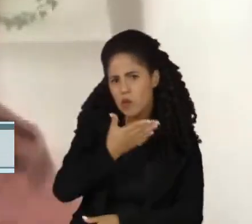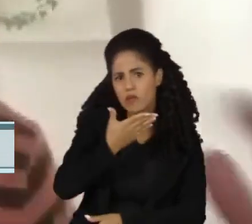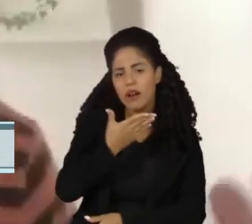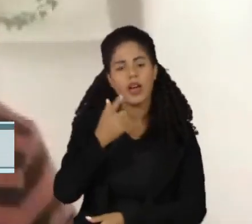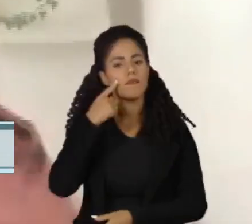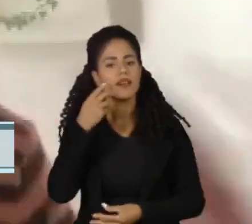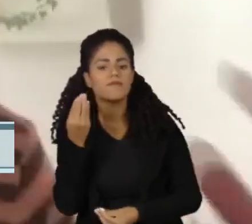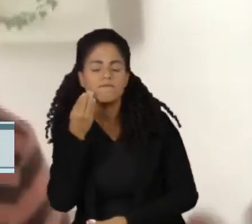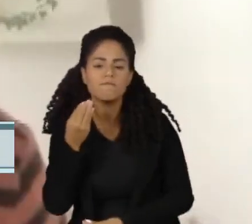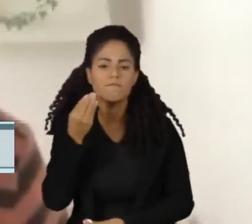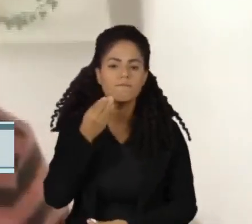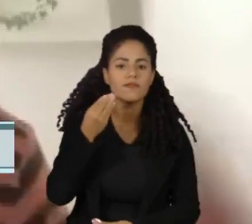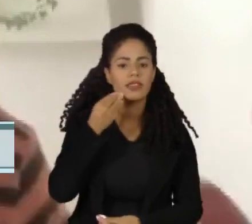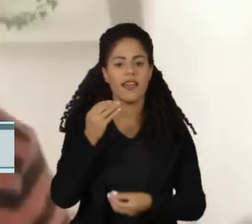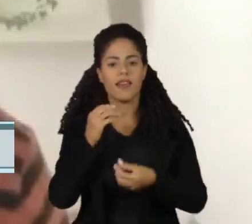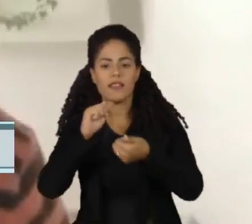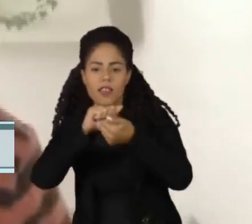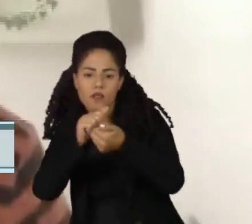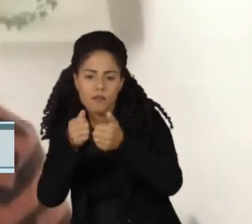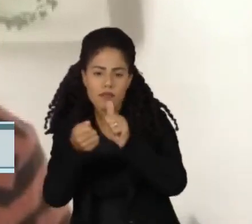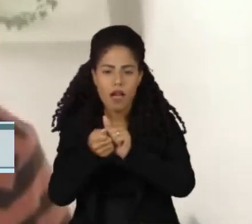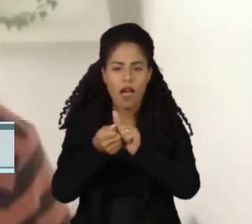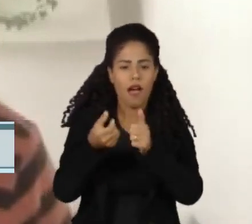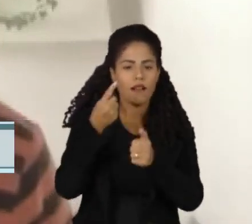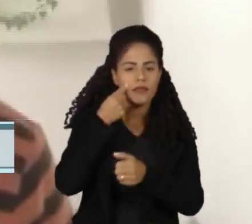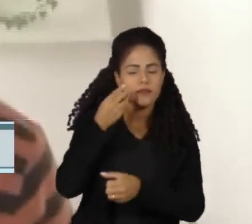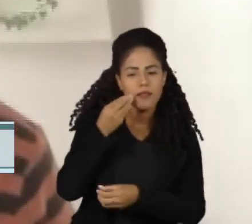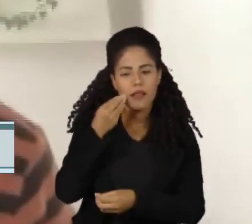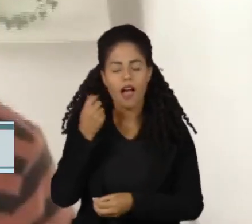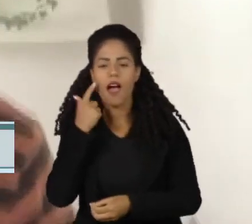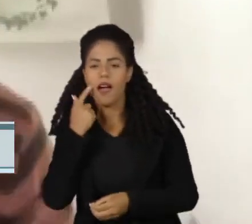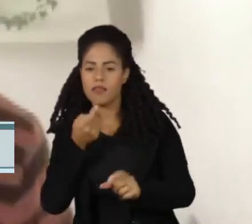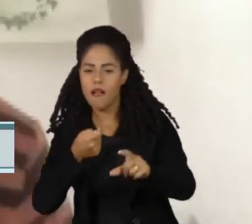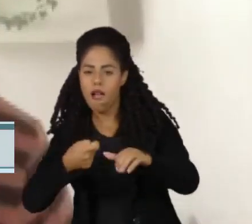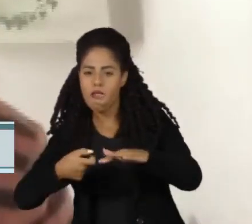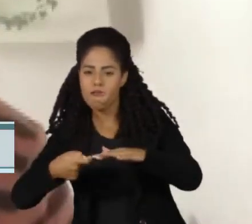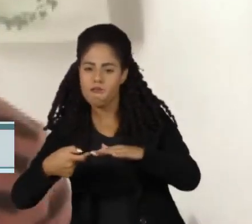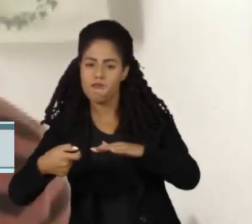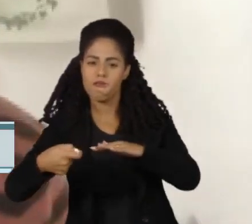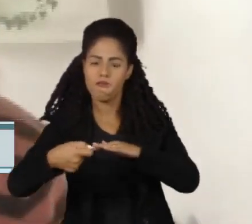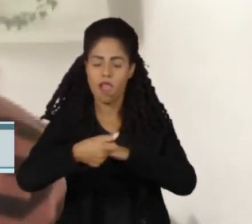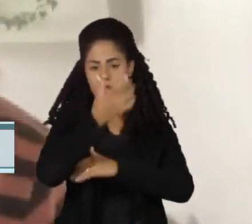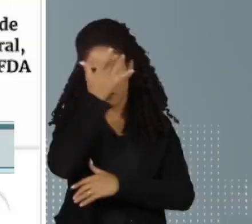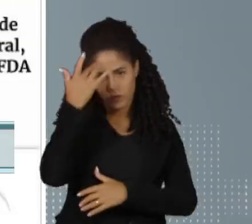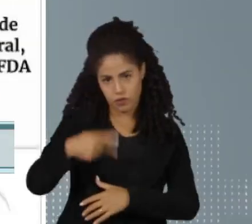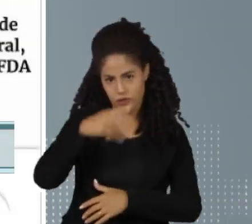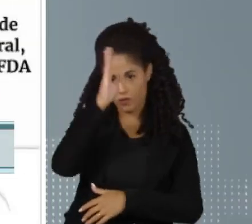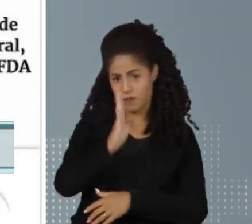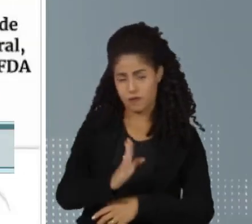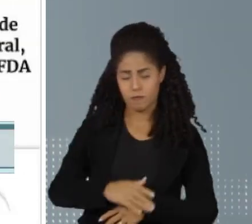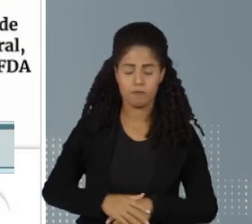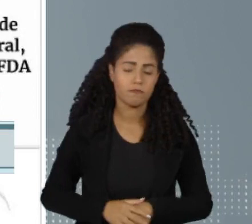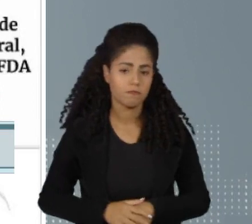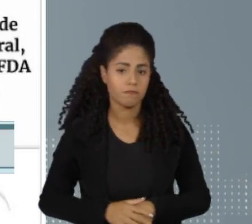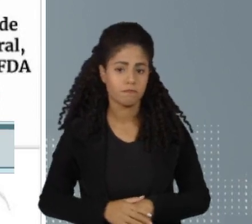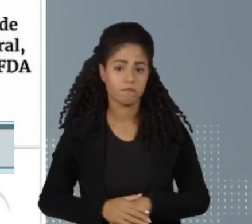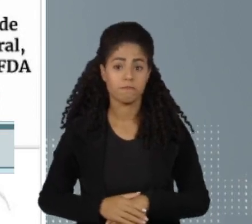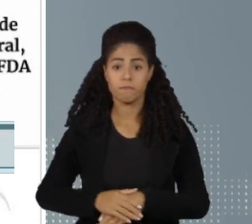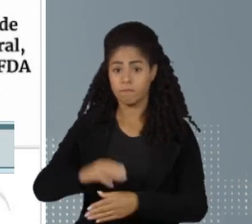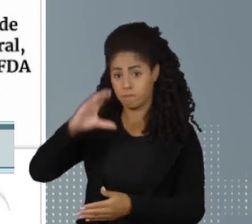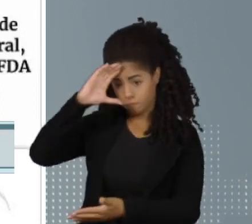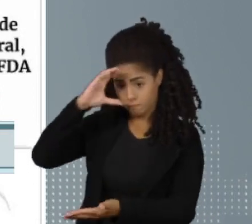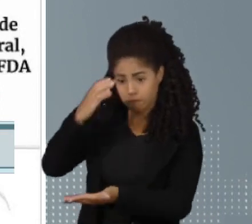são adaptadas, traduzidas e então disseminadas pelos próprios brasileiros. Uma das teses mais